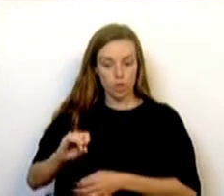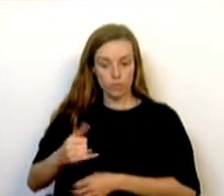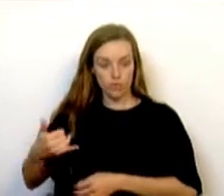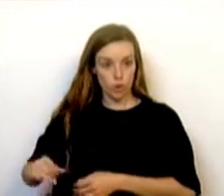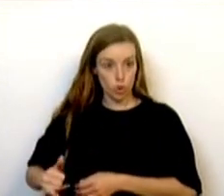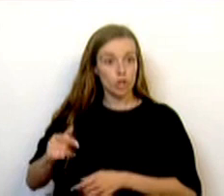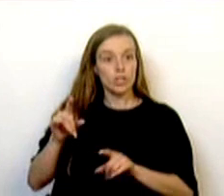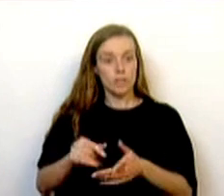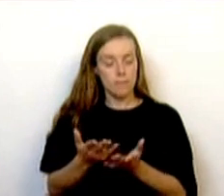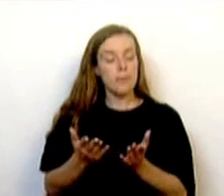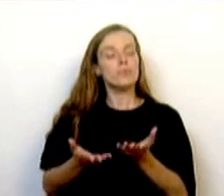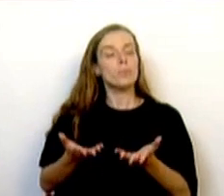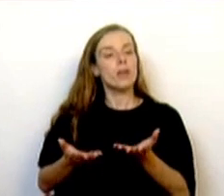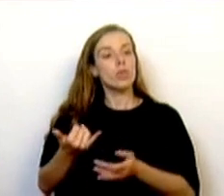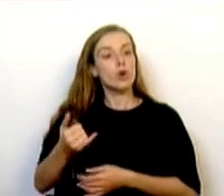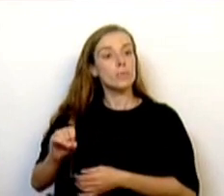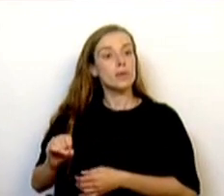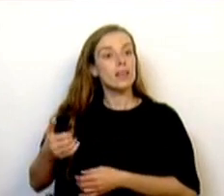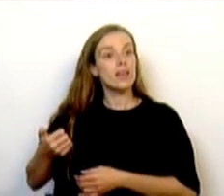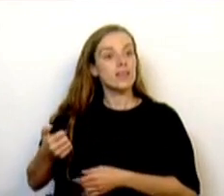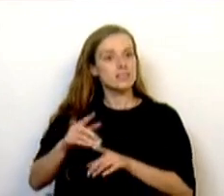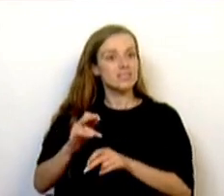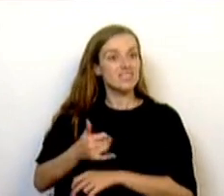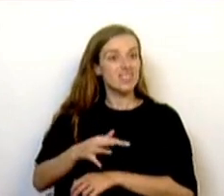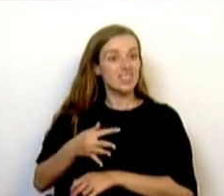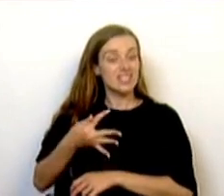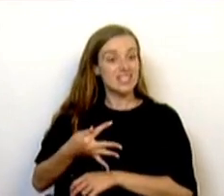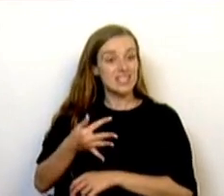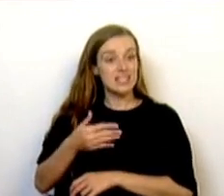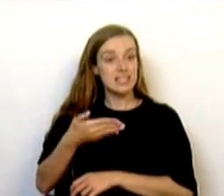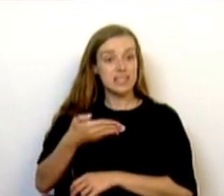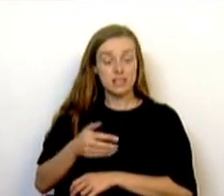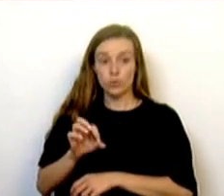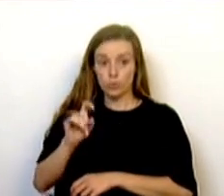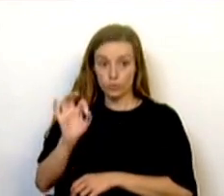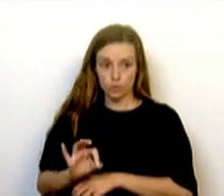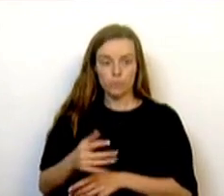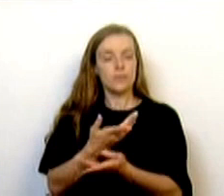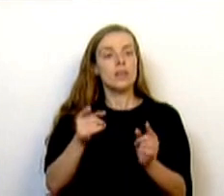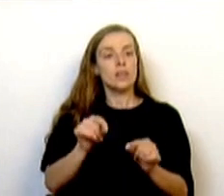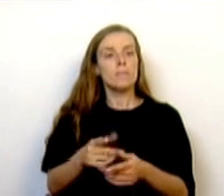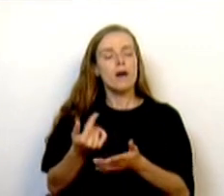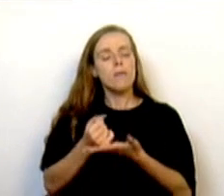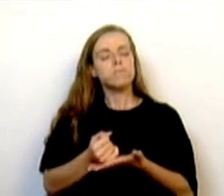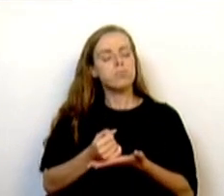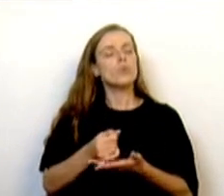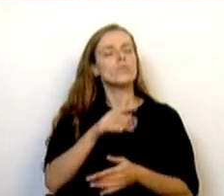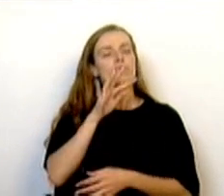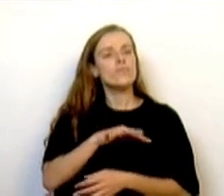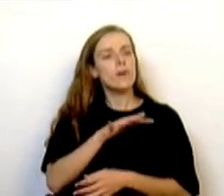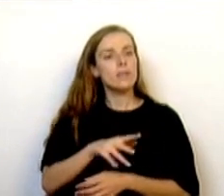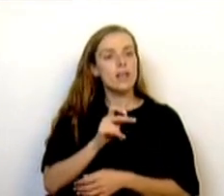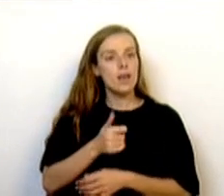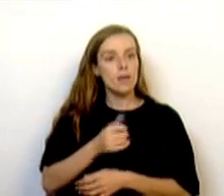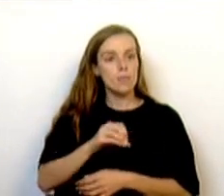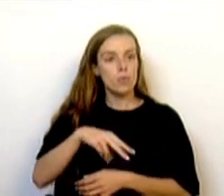2015. Criamos um complemento extraordinário para crianças e jovens que recebem o abono de família. Aumentamos para 50%